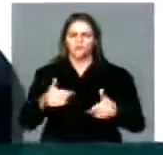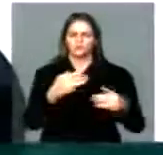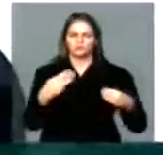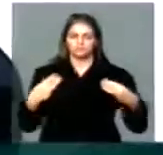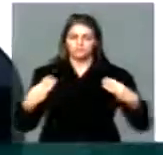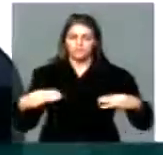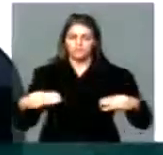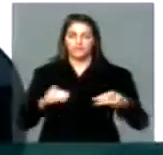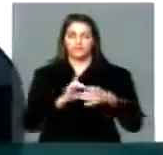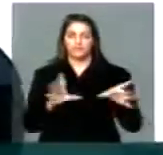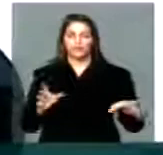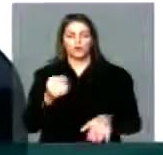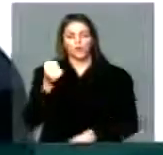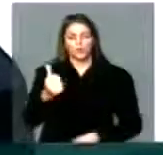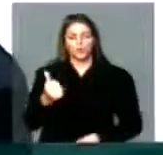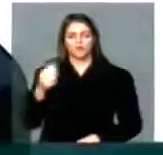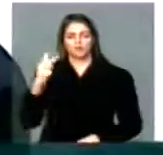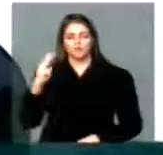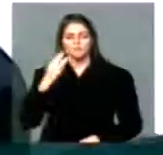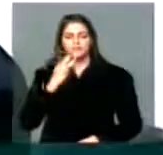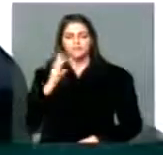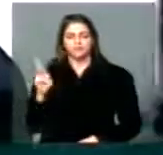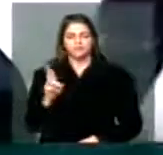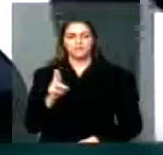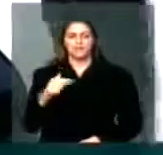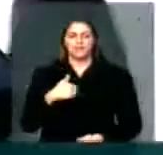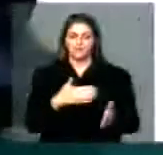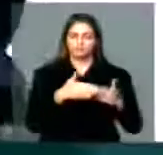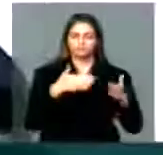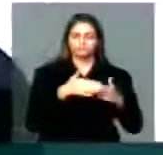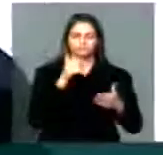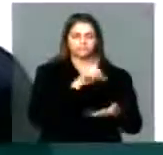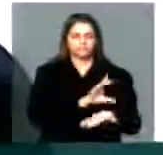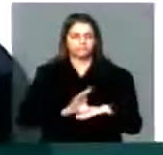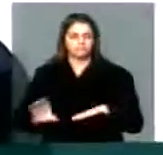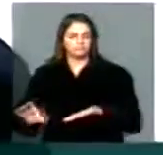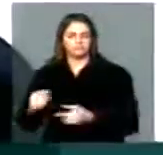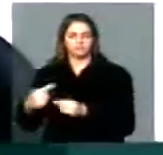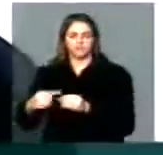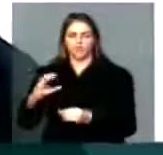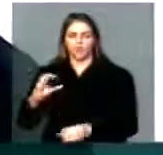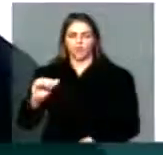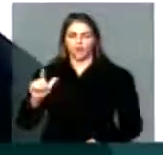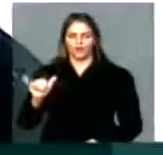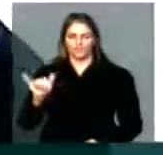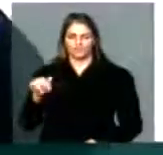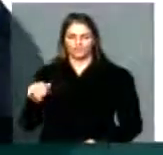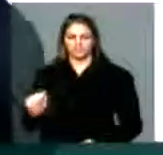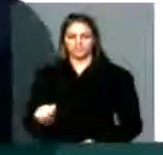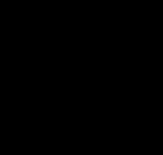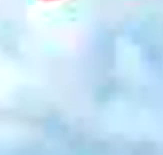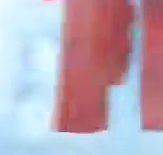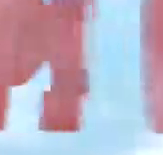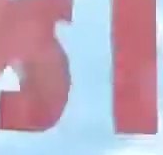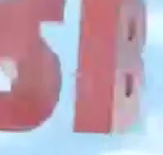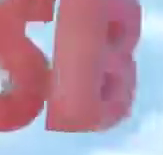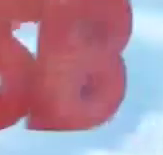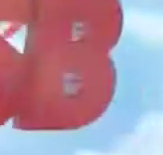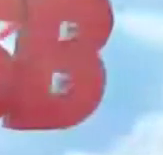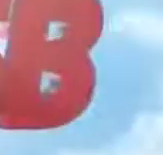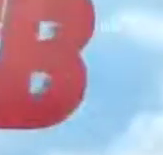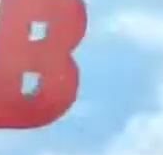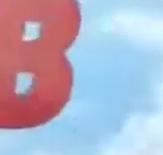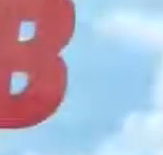todo, quase três milhões de reais de emenda desse deputado para a cidade de Colatina. Muito obrigado, presidente. Muito obrigado, nobre deputado. Obrigado.